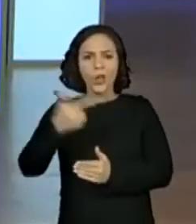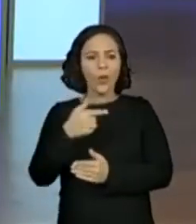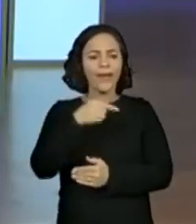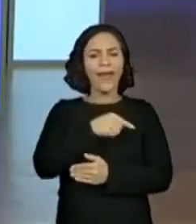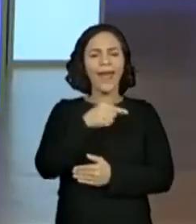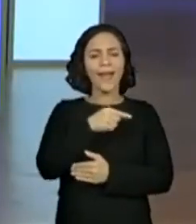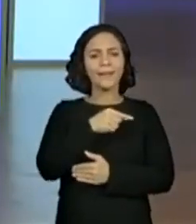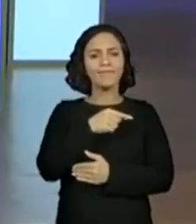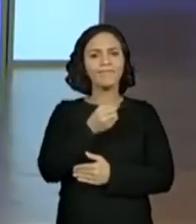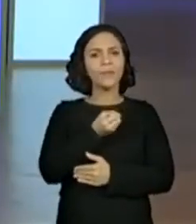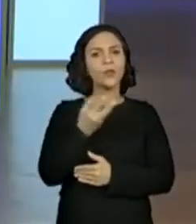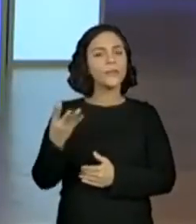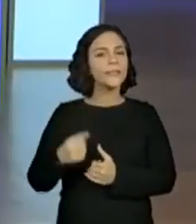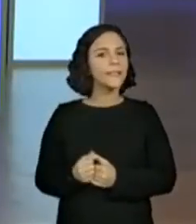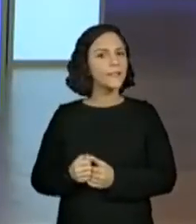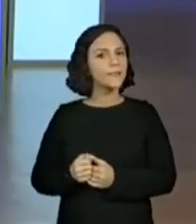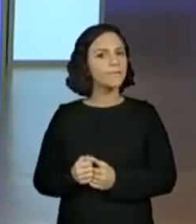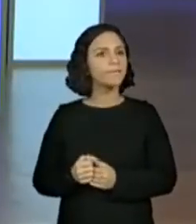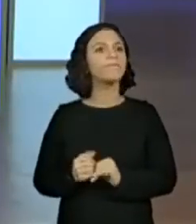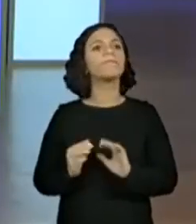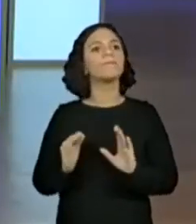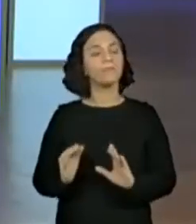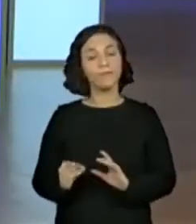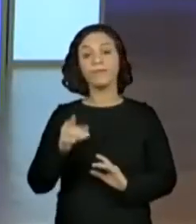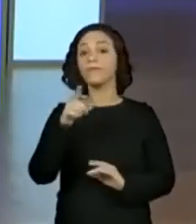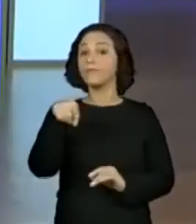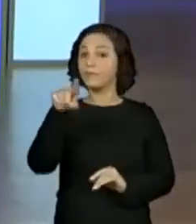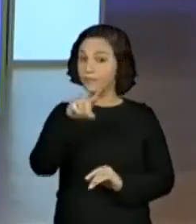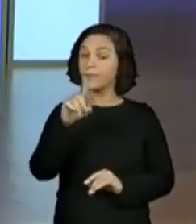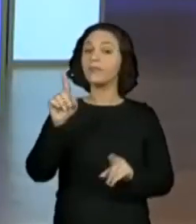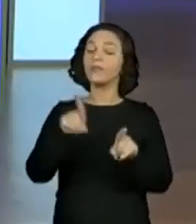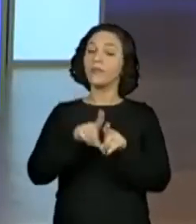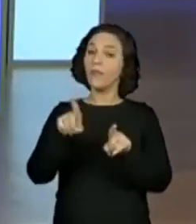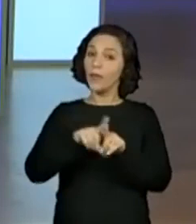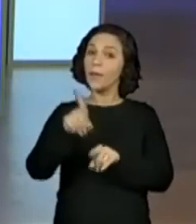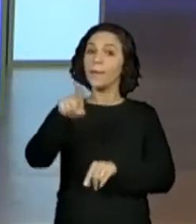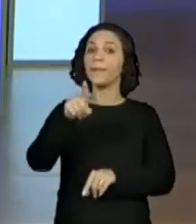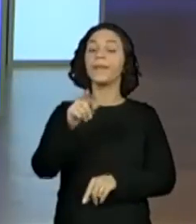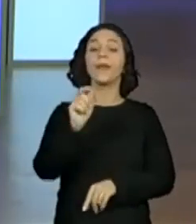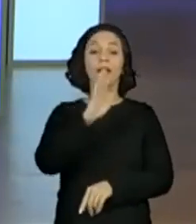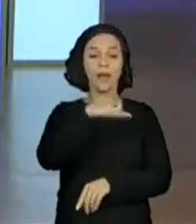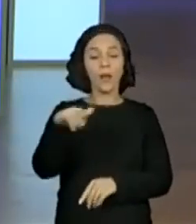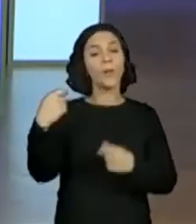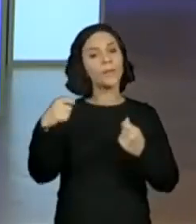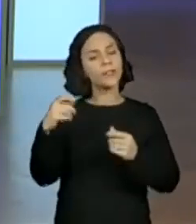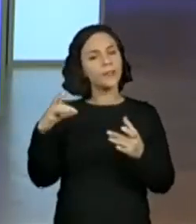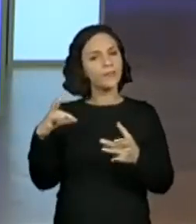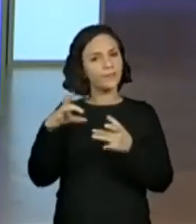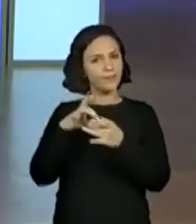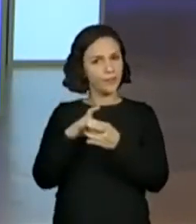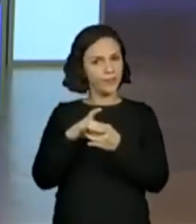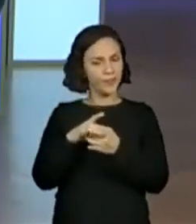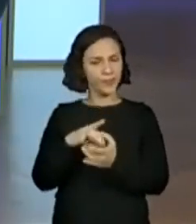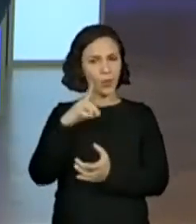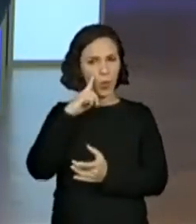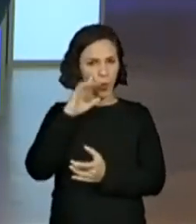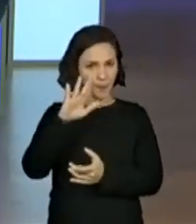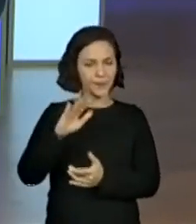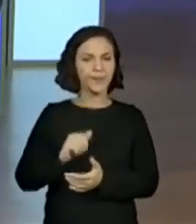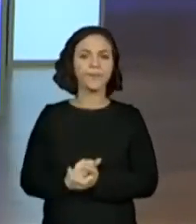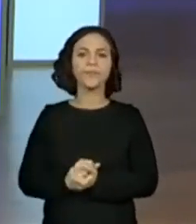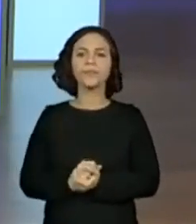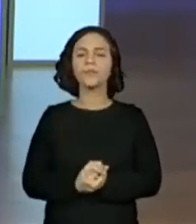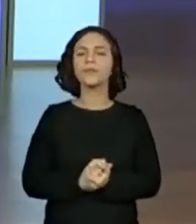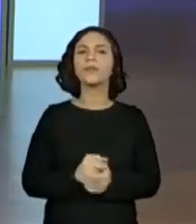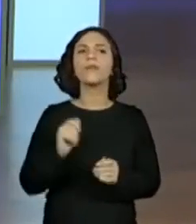quantas a menos. Então, os alunos também têm que fazer associações nesse momento, né, professora? Sim. Dá para a gente fazer